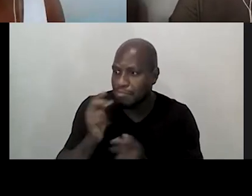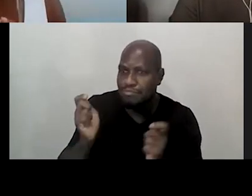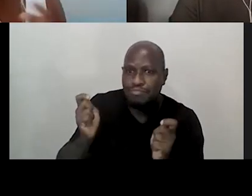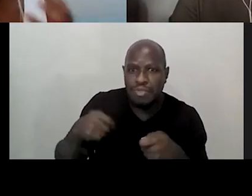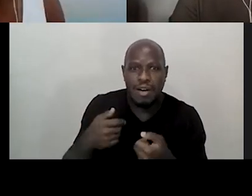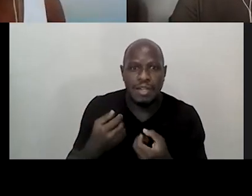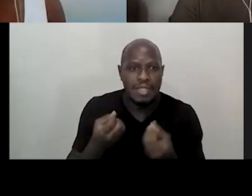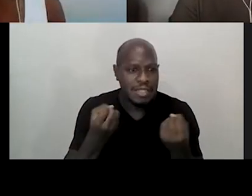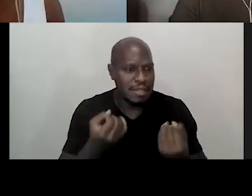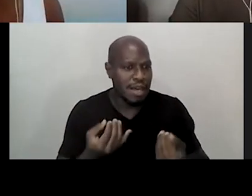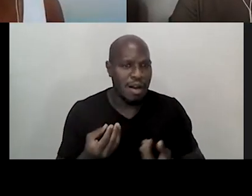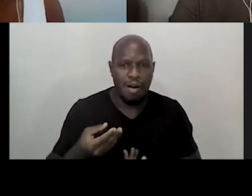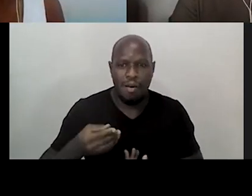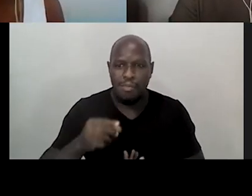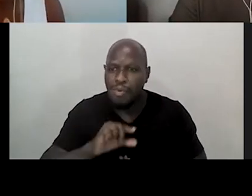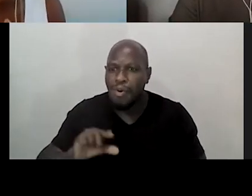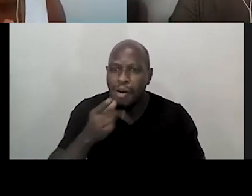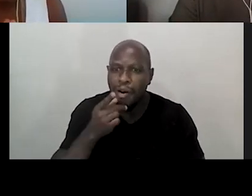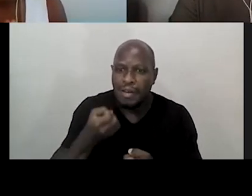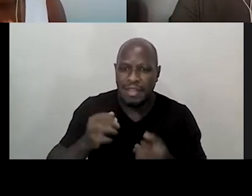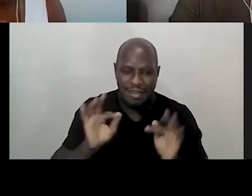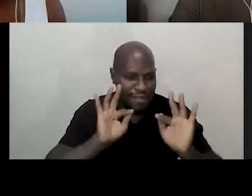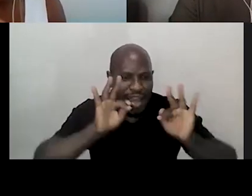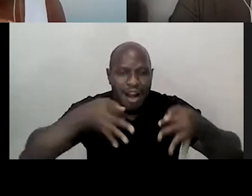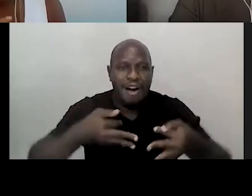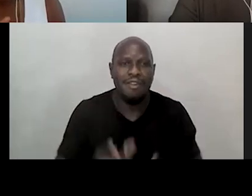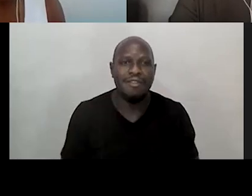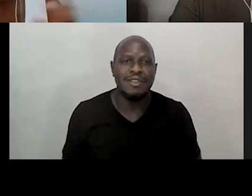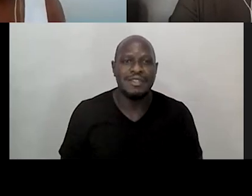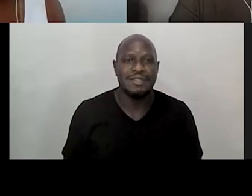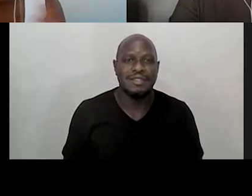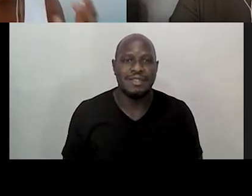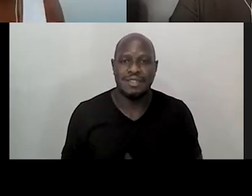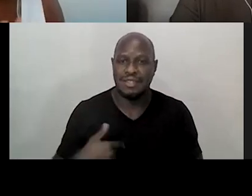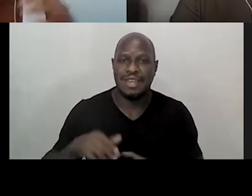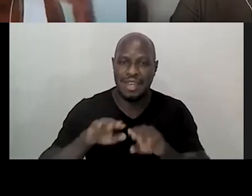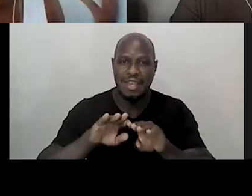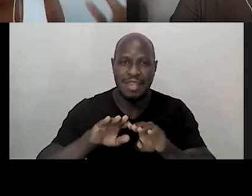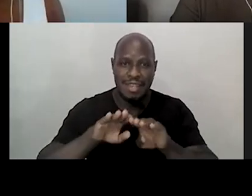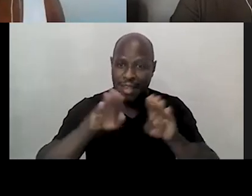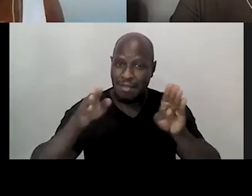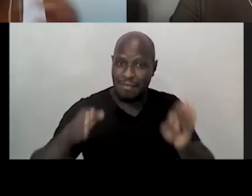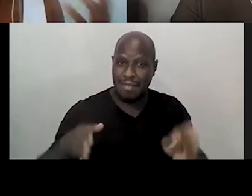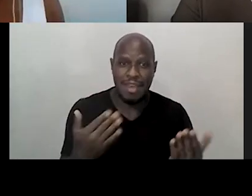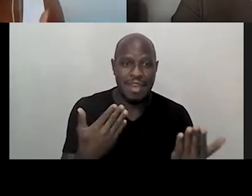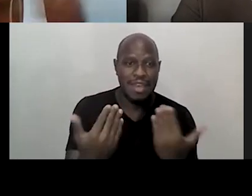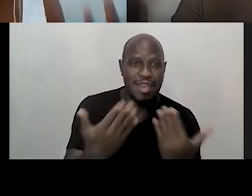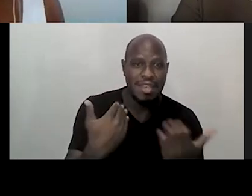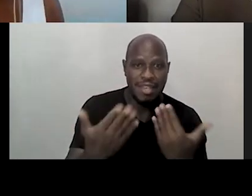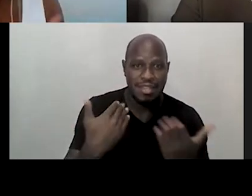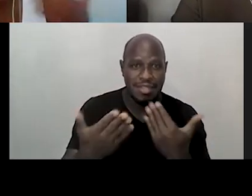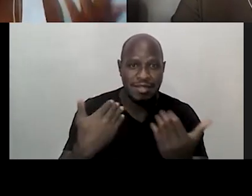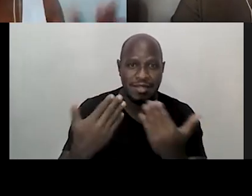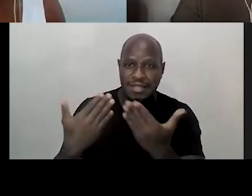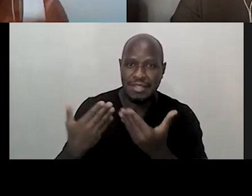pouquinho disso e também já trazendo as considerações finais de vocês, dessa mesa, desse encontro tão potente, com